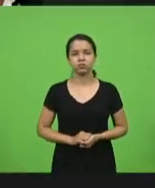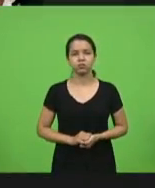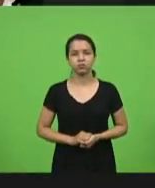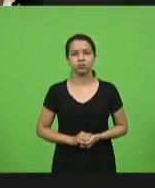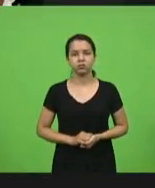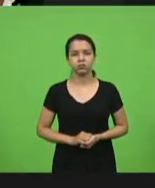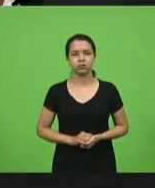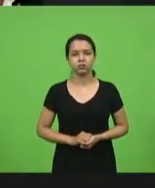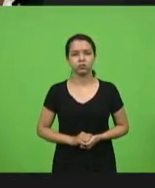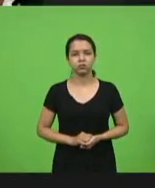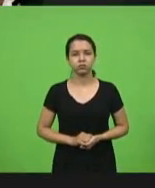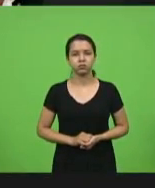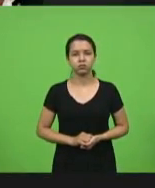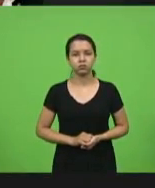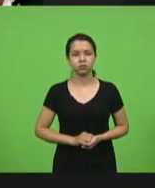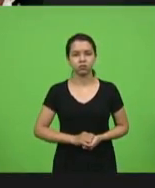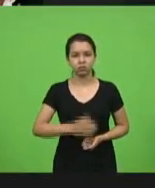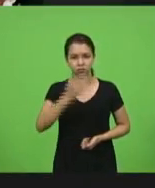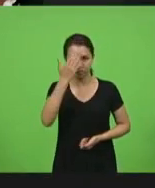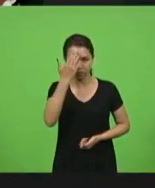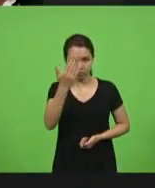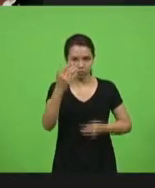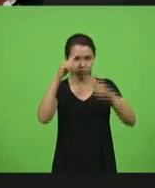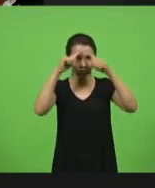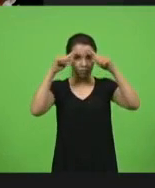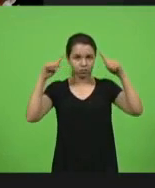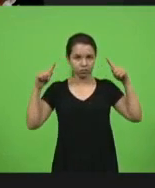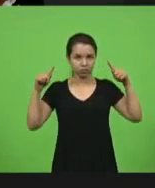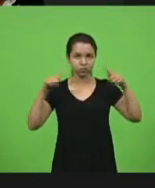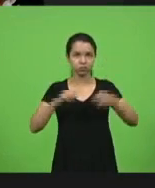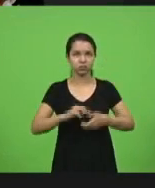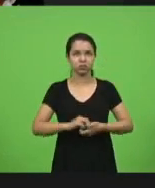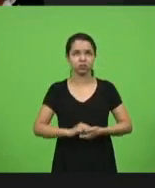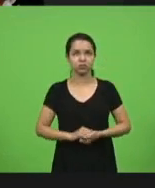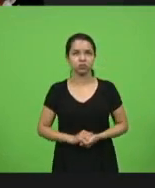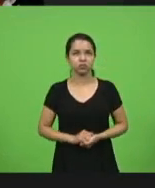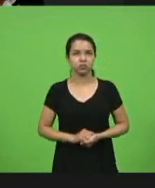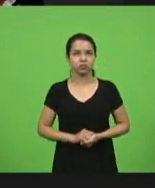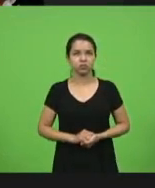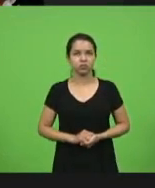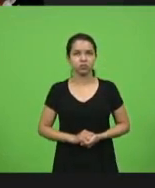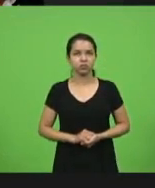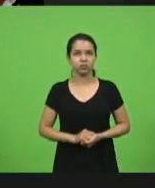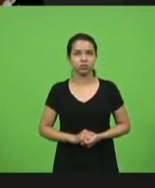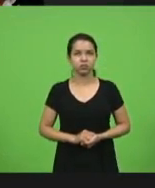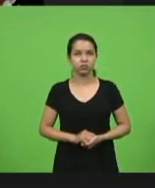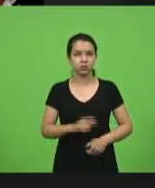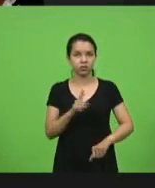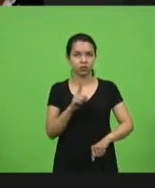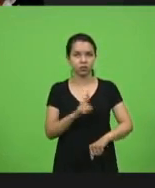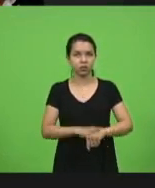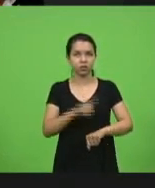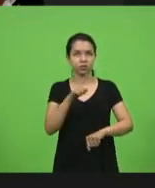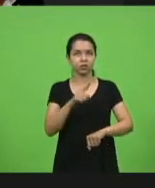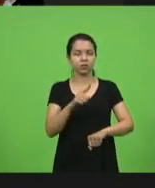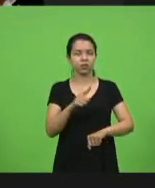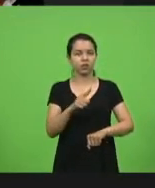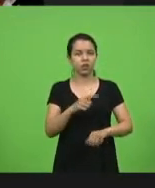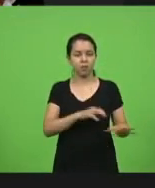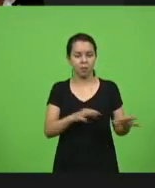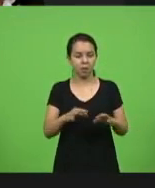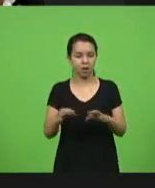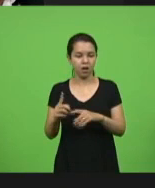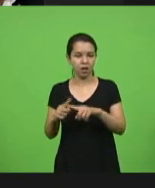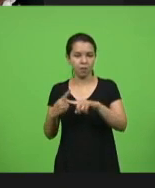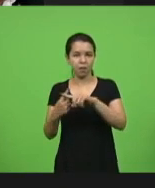Obrigado, deputado. Meu Deus, Sareta, foi em cima do laço. Estava preparando para lhe dar mais um minuto a isso, se a